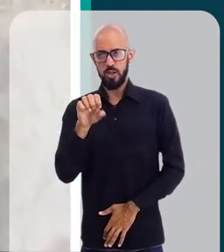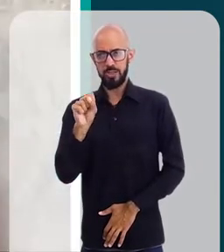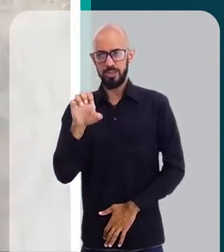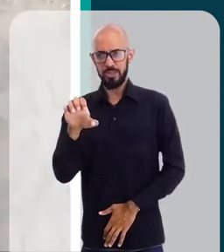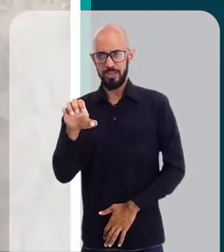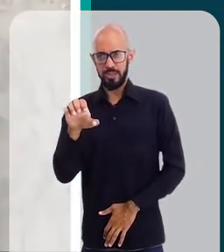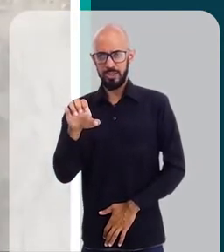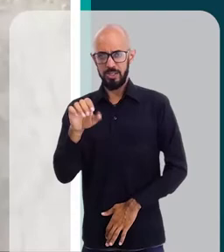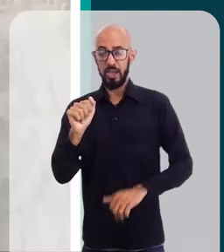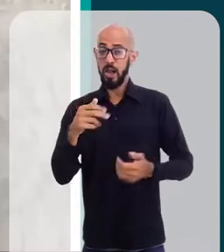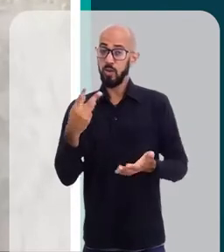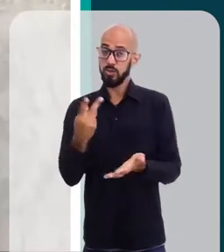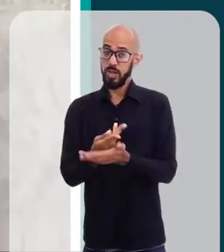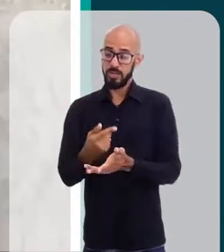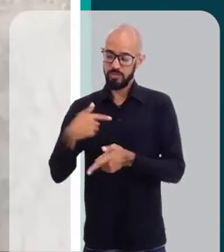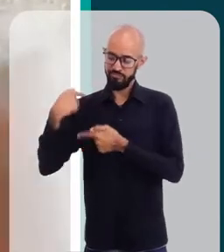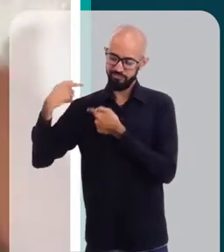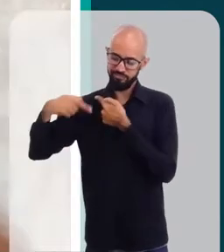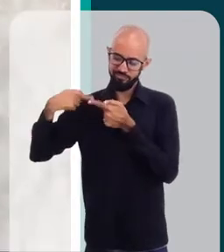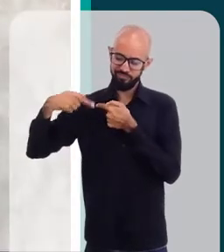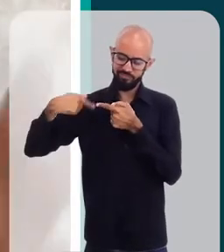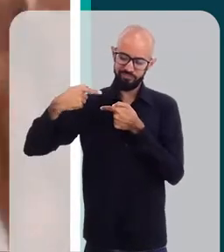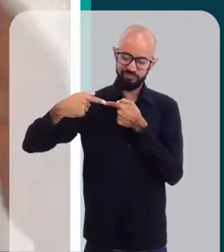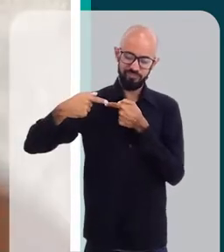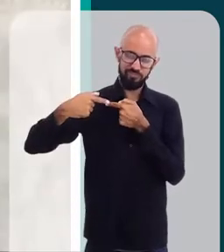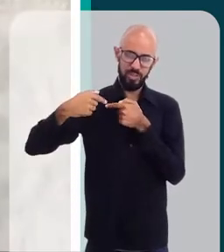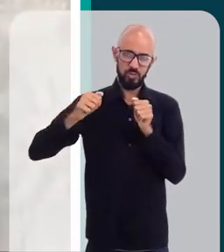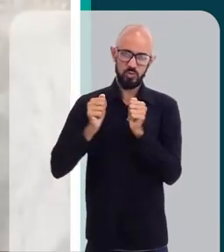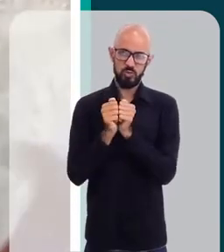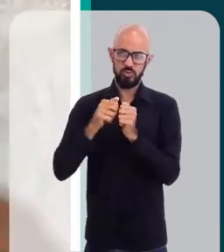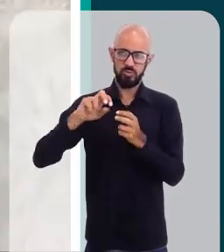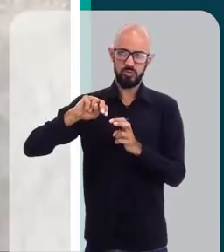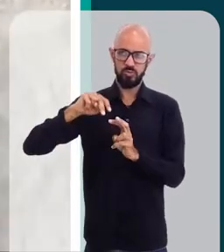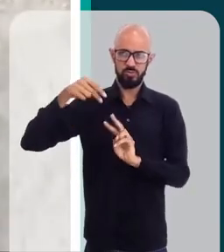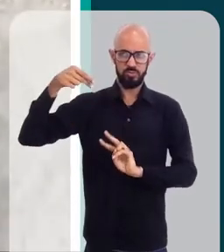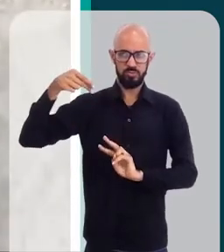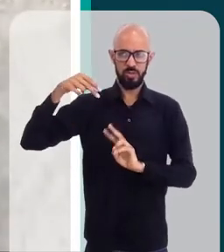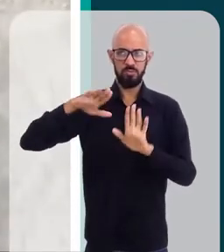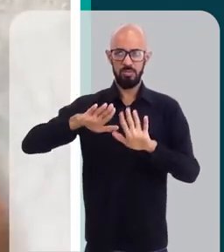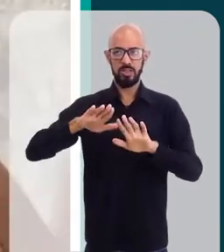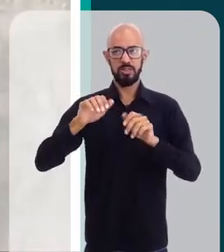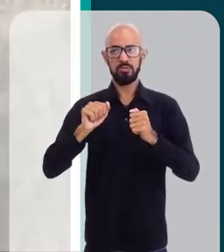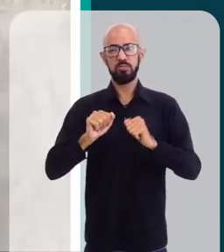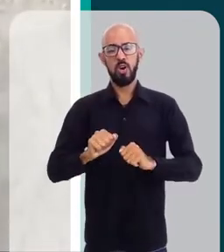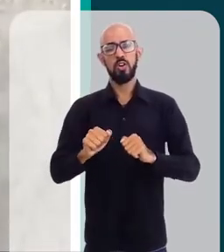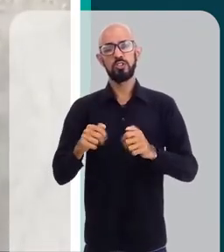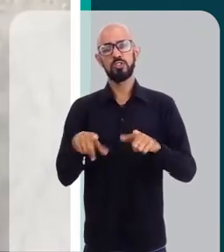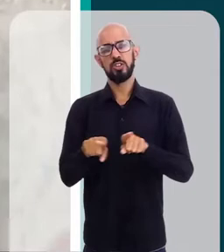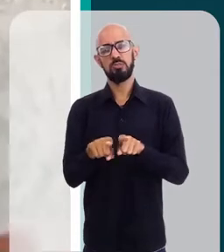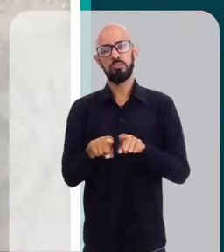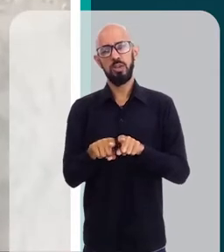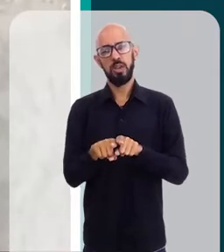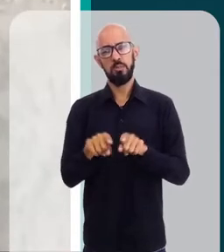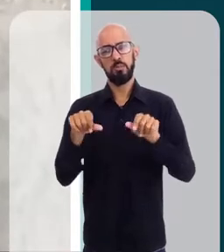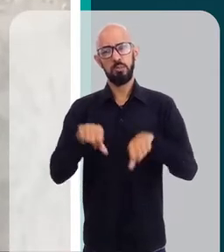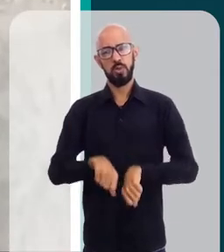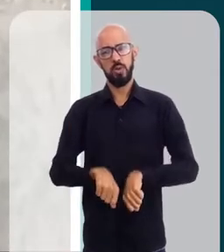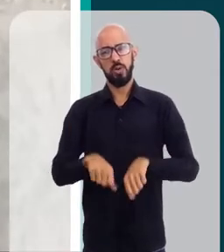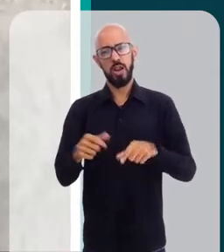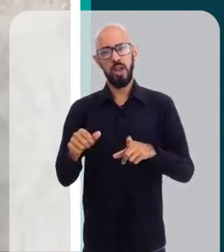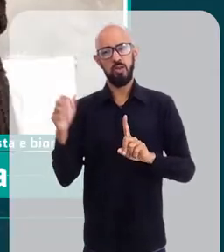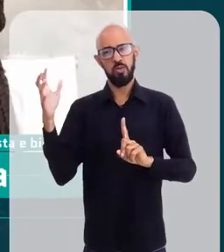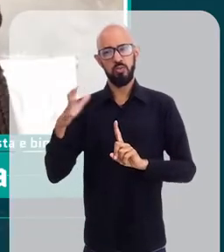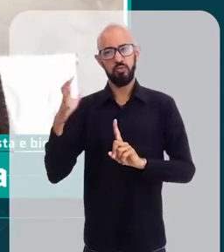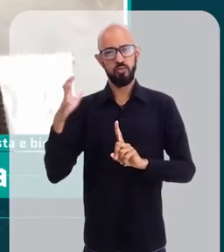vem de forma congênita, né? Já nascido o DNA da pessoa de pele negra, mas ela pode se acentuar também pela exposição